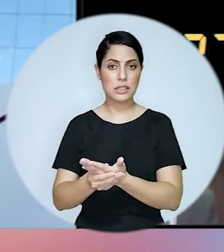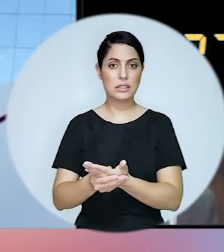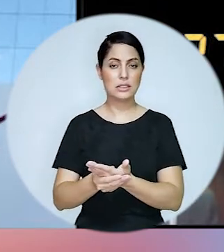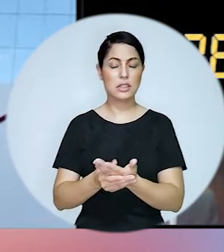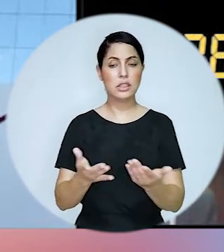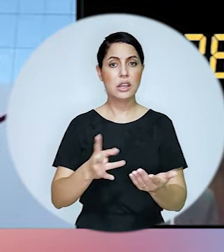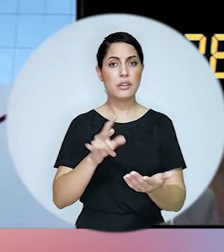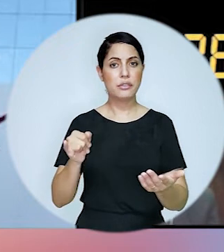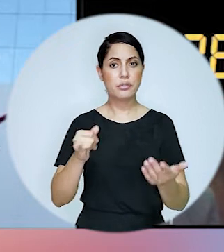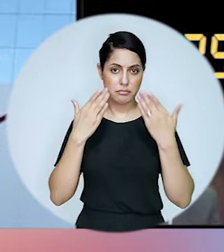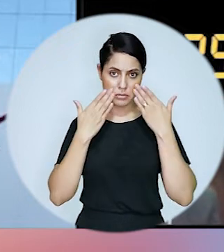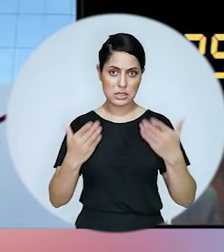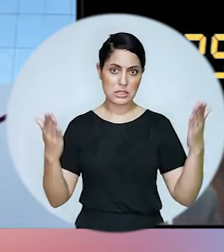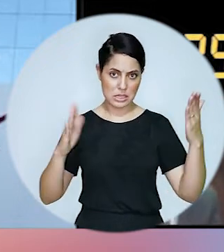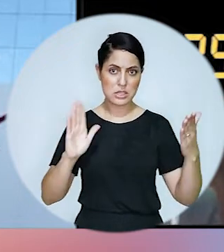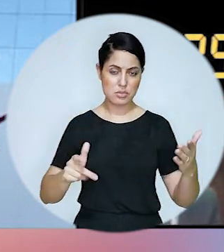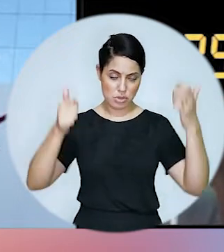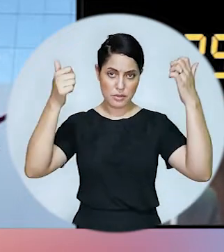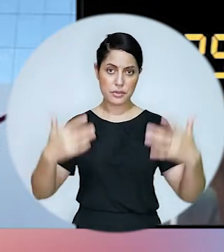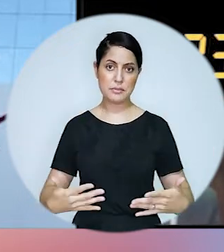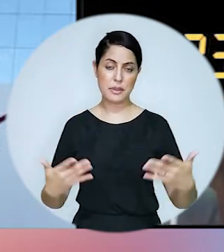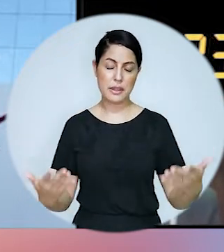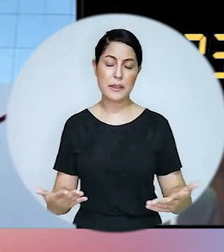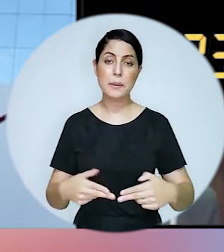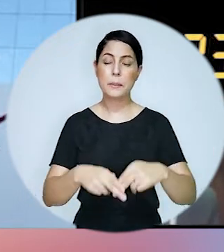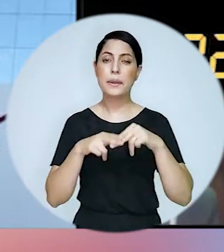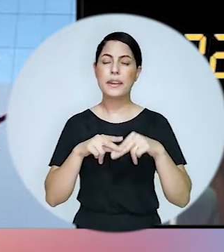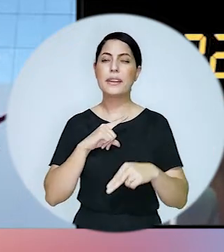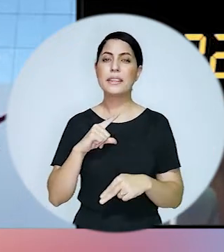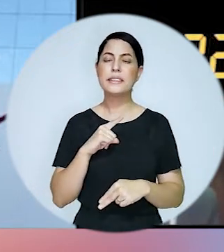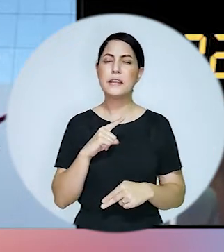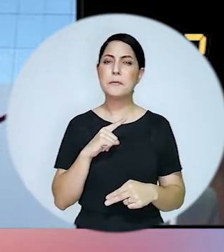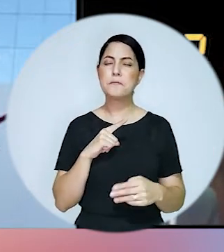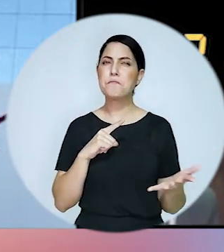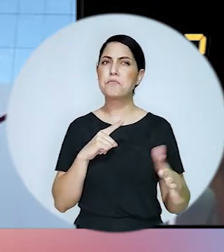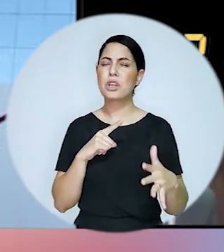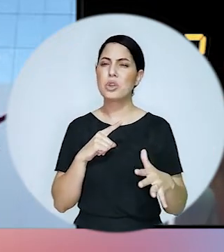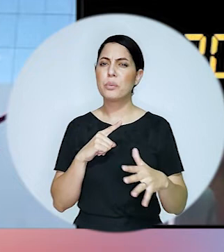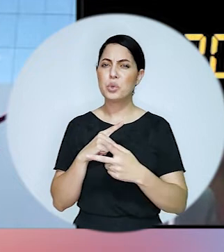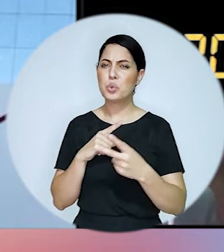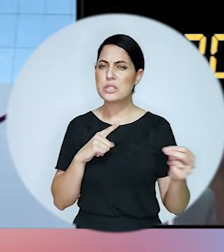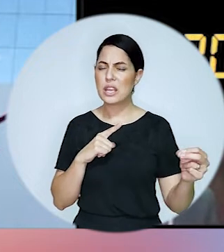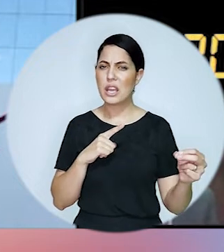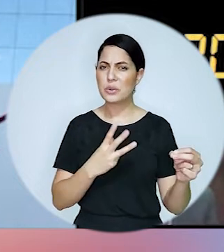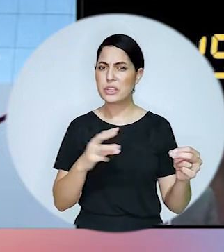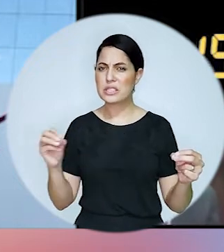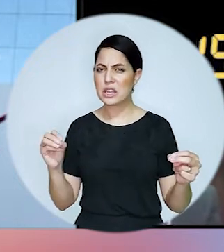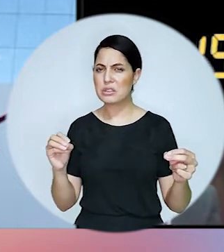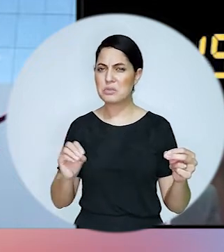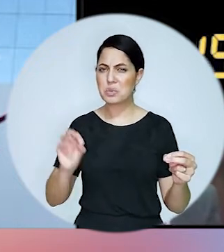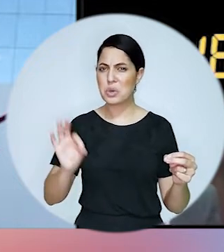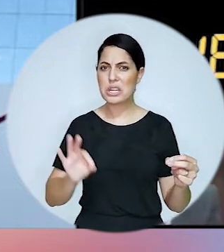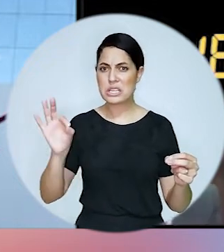demonstrada nesse país nessas nessas apresentações onde você tem um alto índice de 100 a 200 chegando até 300